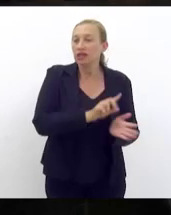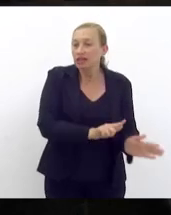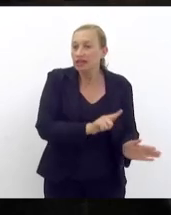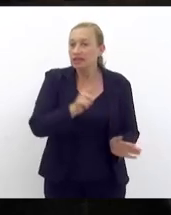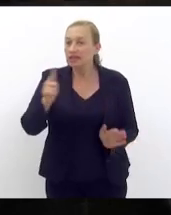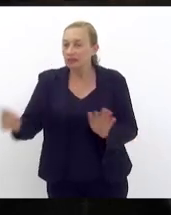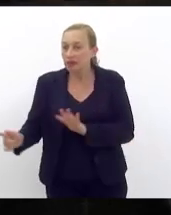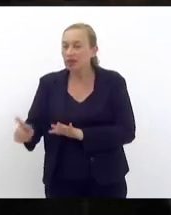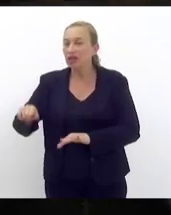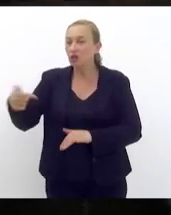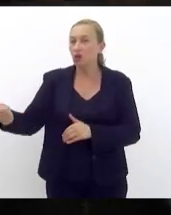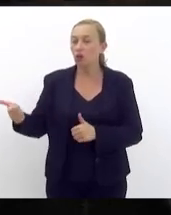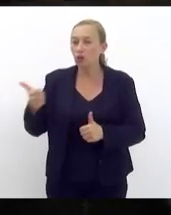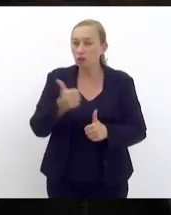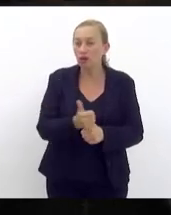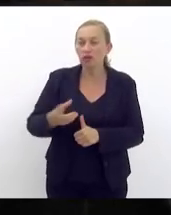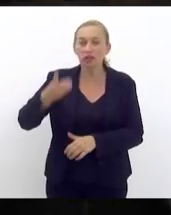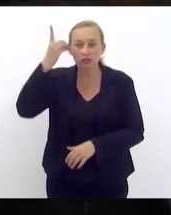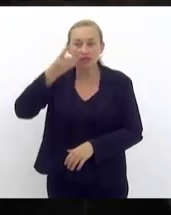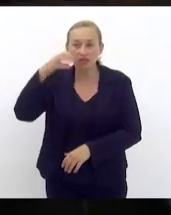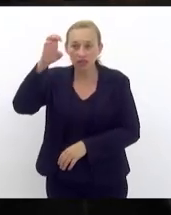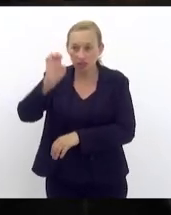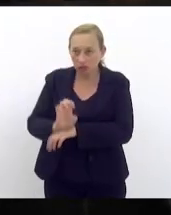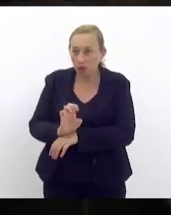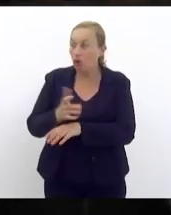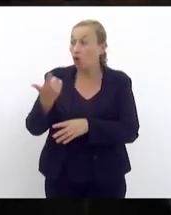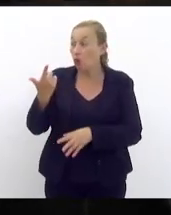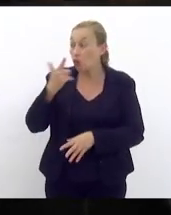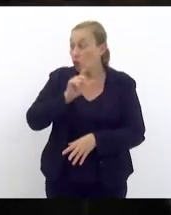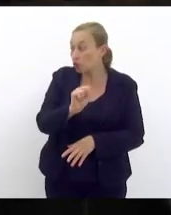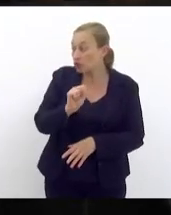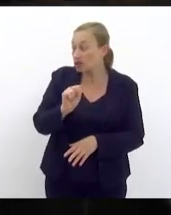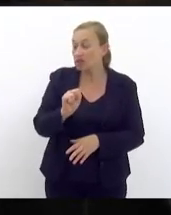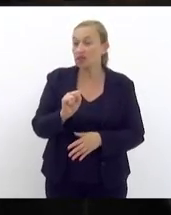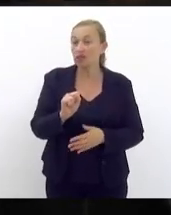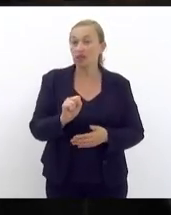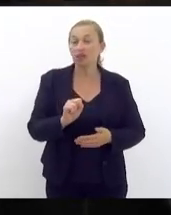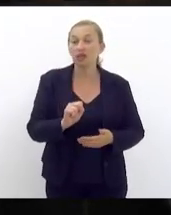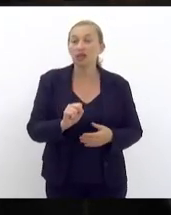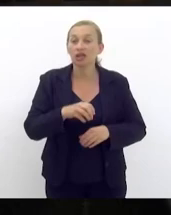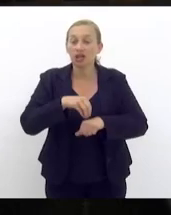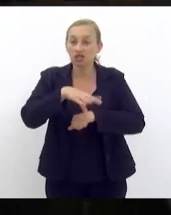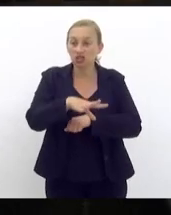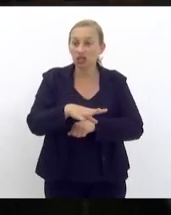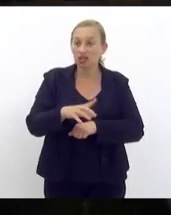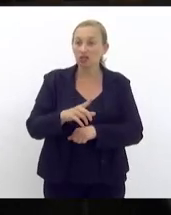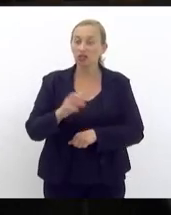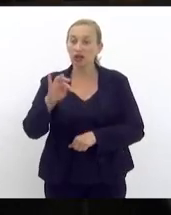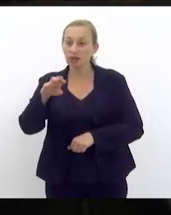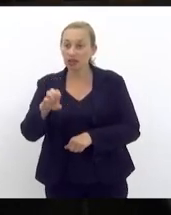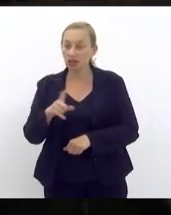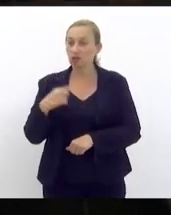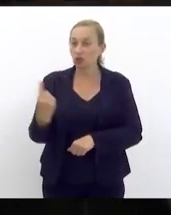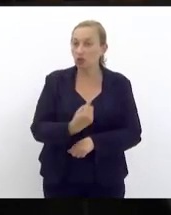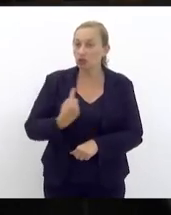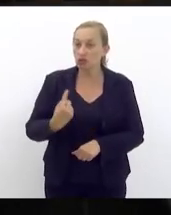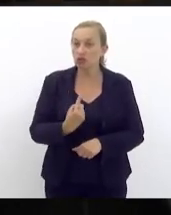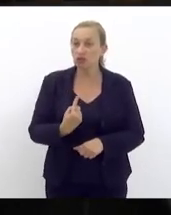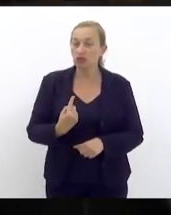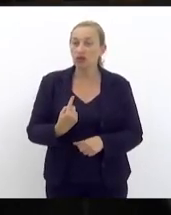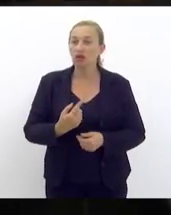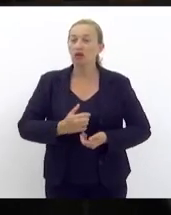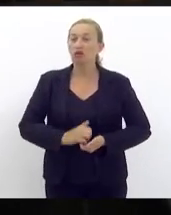seguinte que eu tomei posse como deputado estadual eu consegui através da indicação do nosso gabinete levar uma